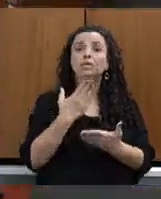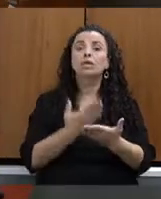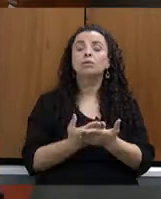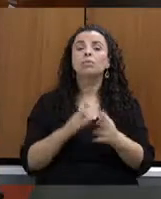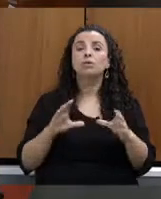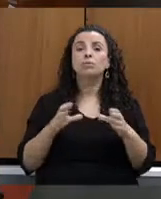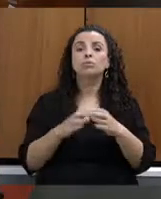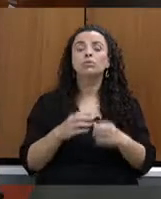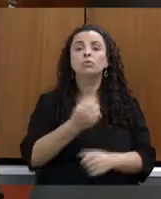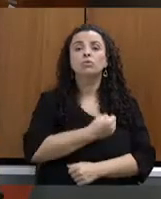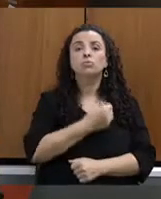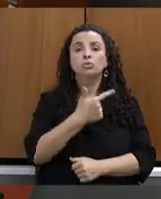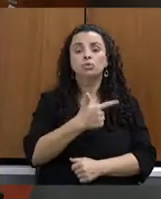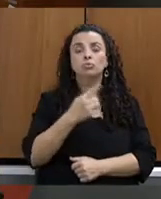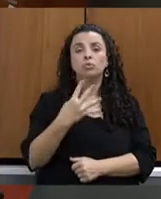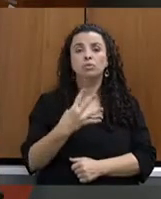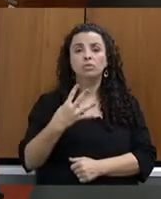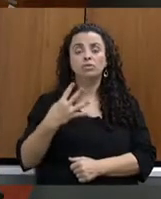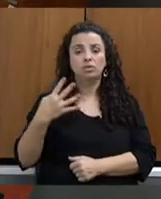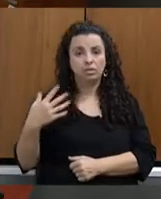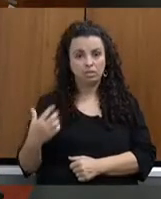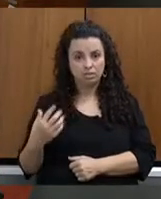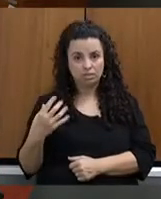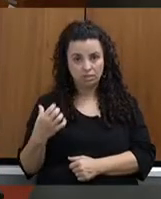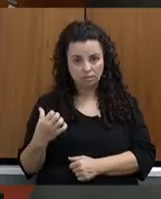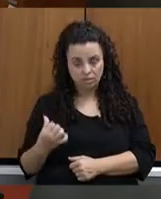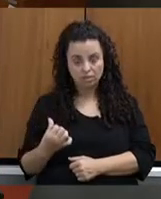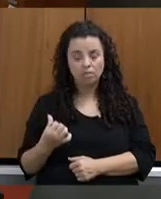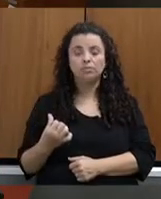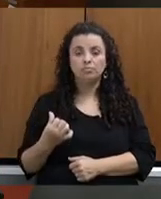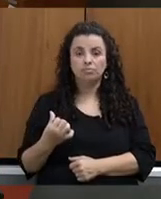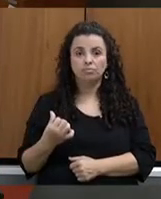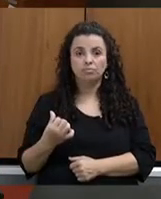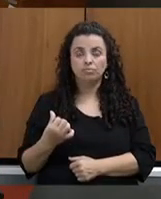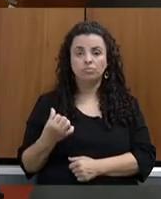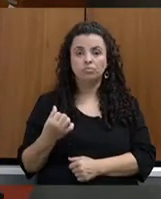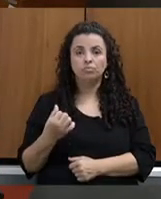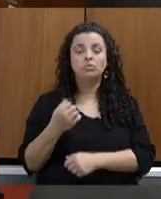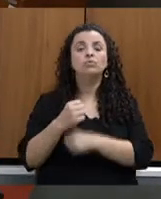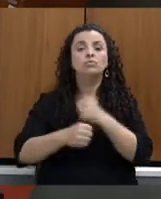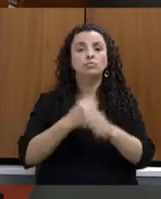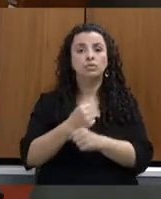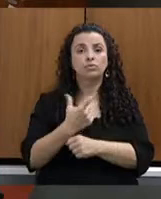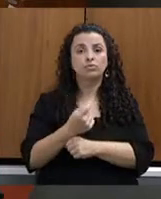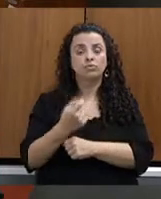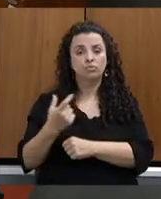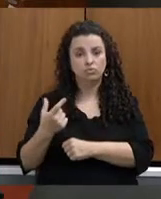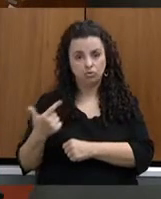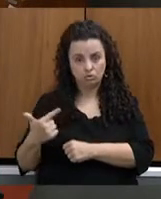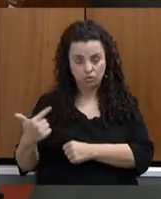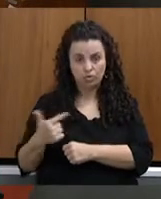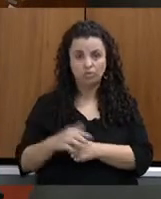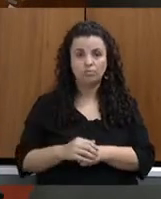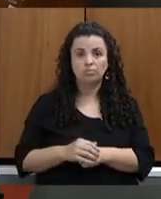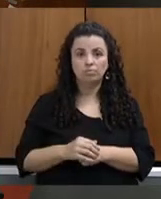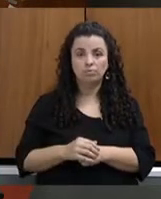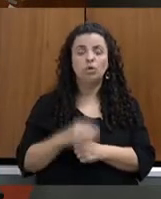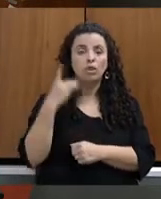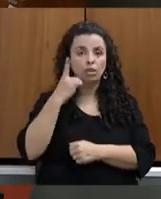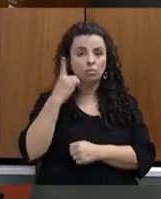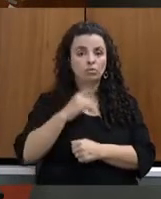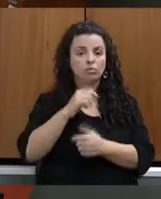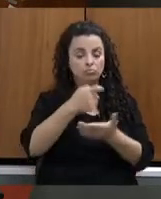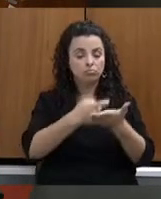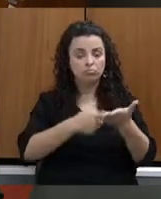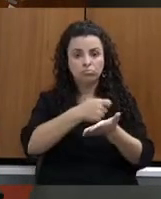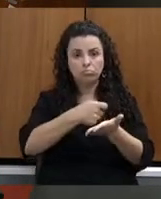3.446, de 2022. O deputado que subscreve, que é a vossa excelência nos termos regimentais, seja